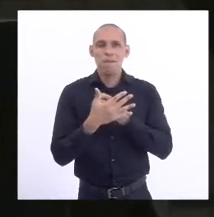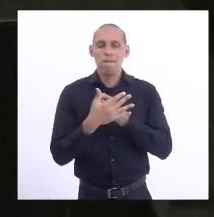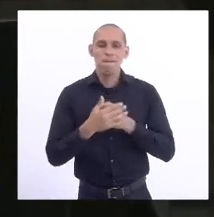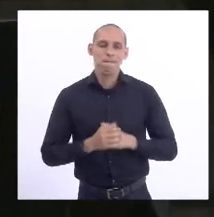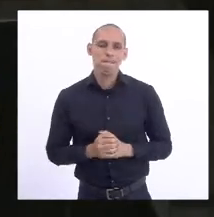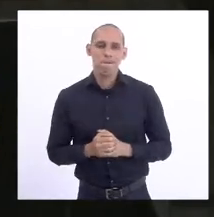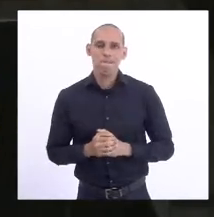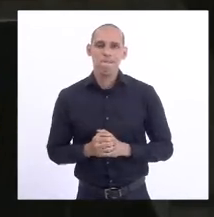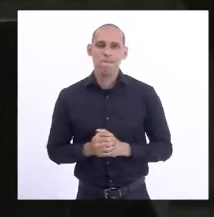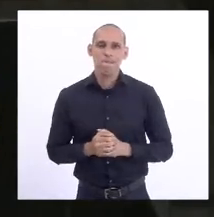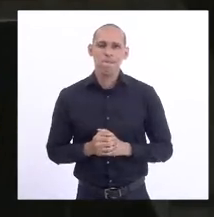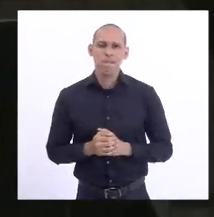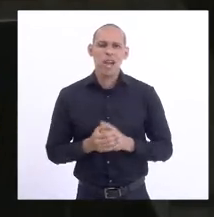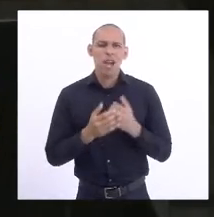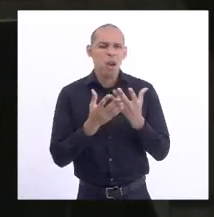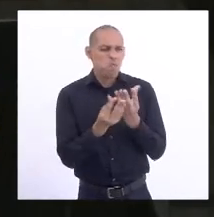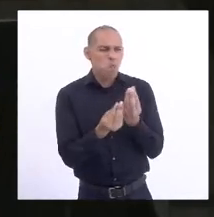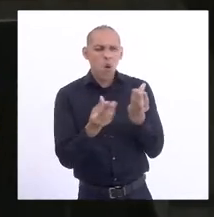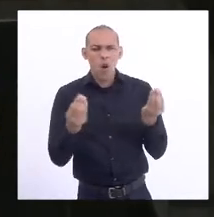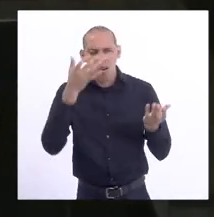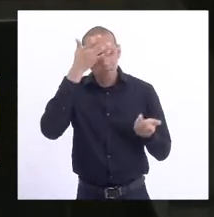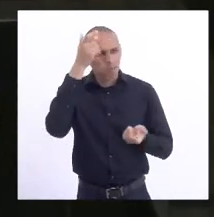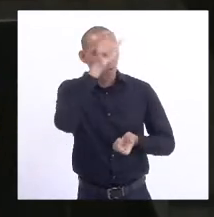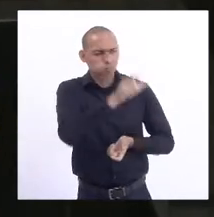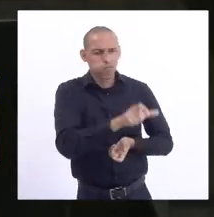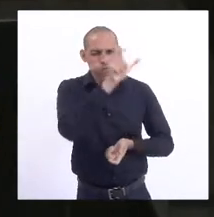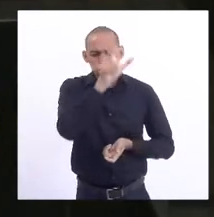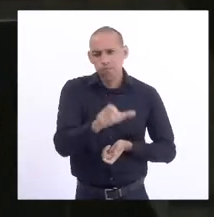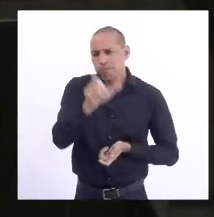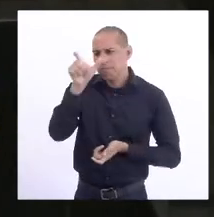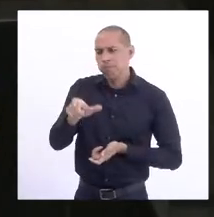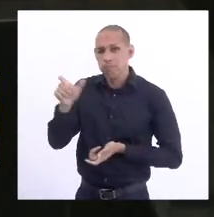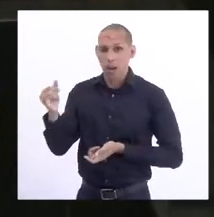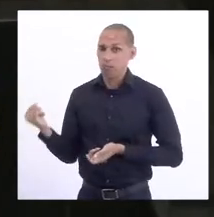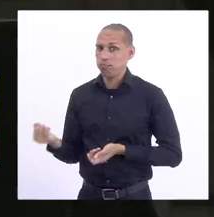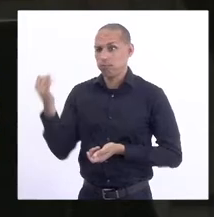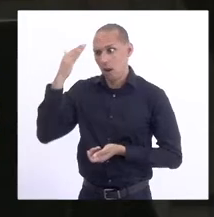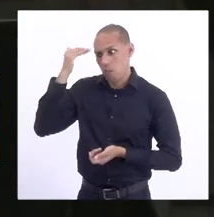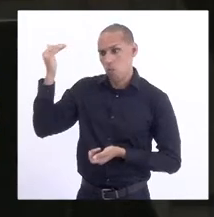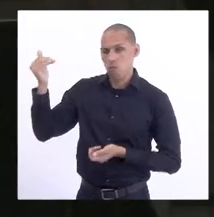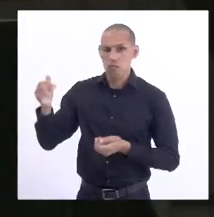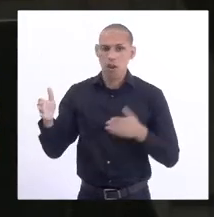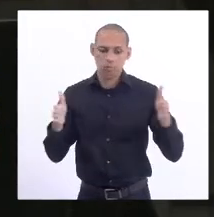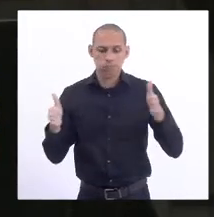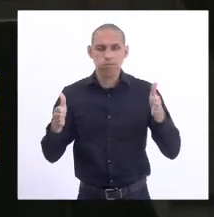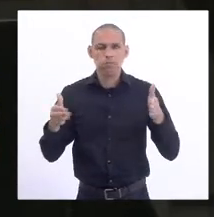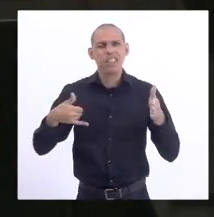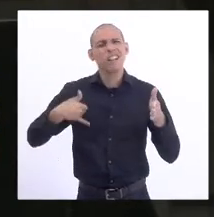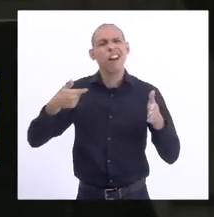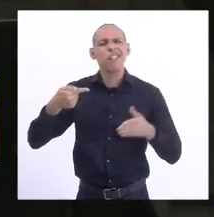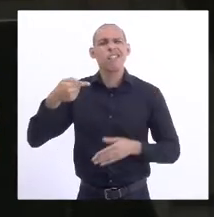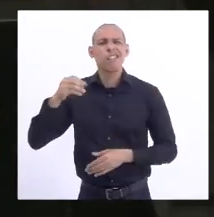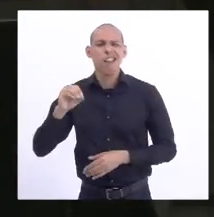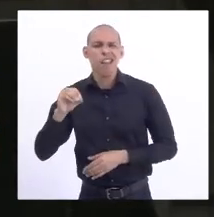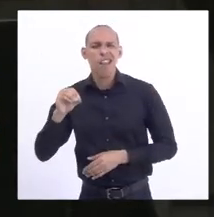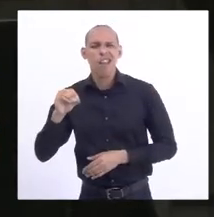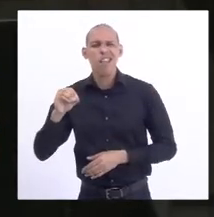grandes figuras nessa faixa entre os 70 e 90 anos,